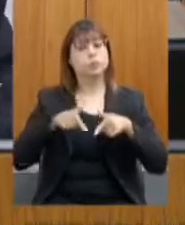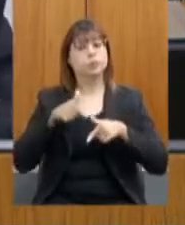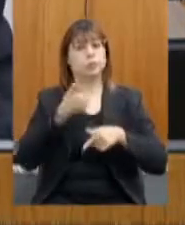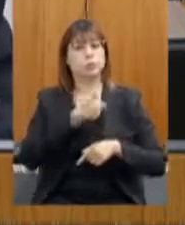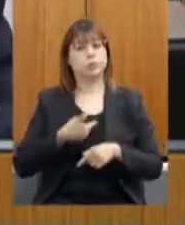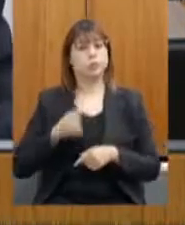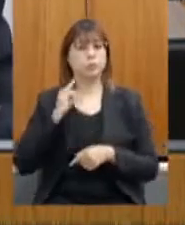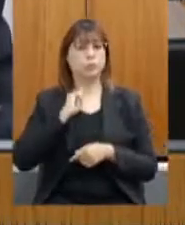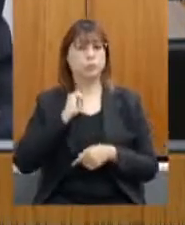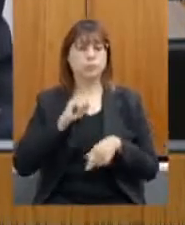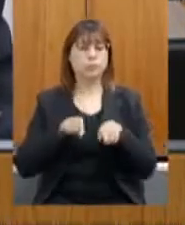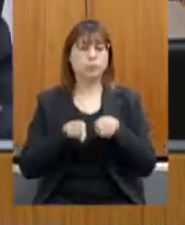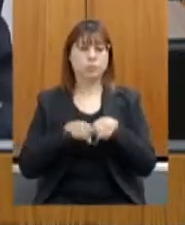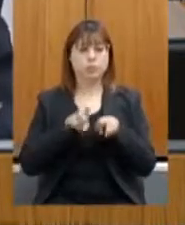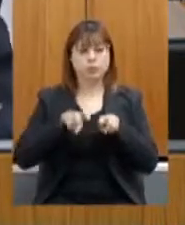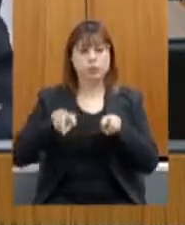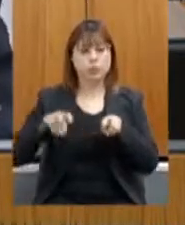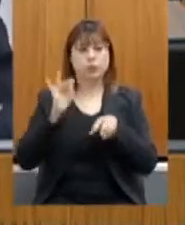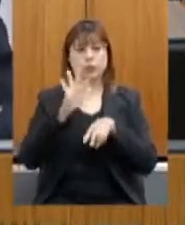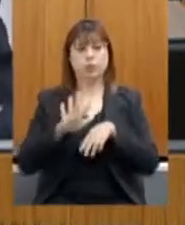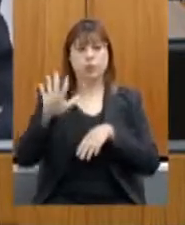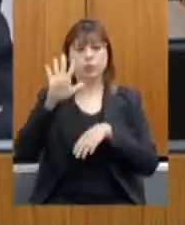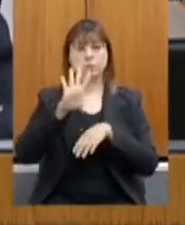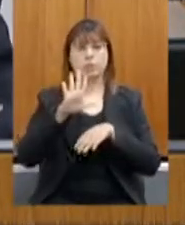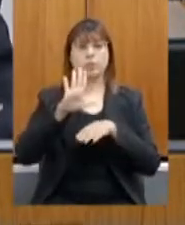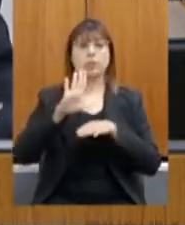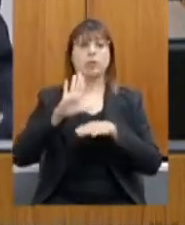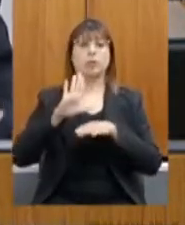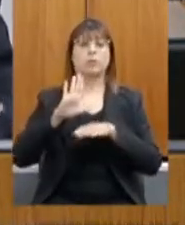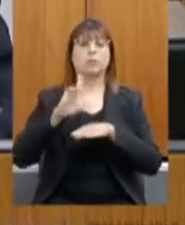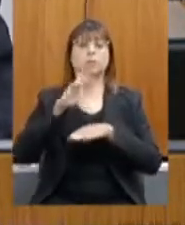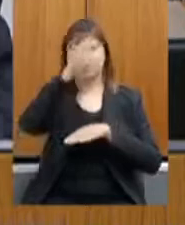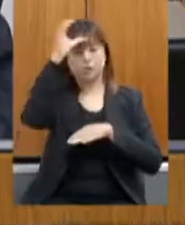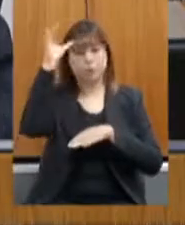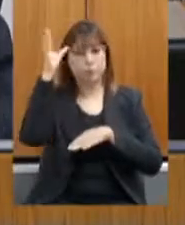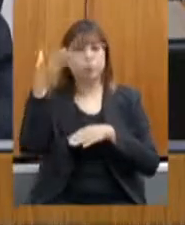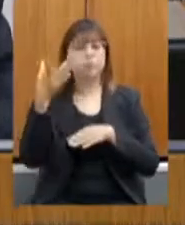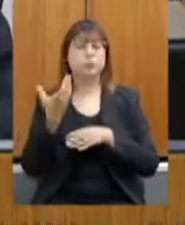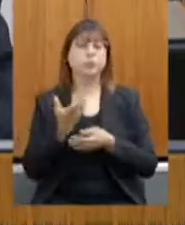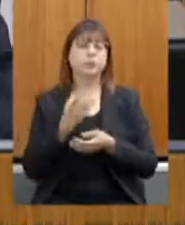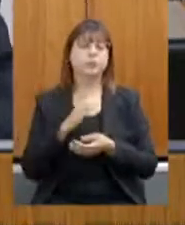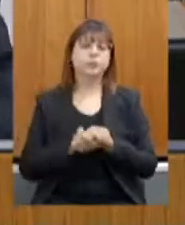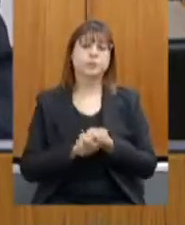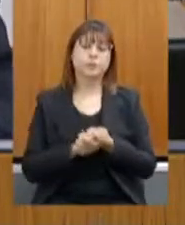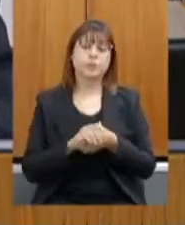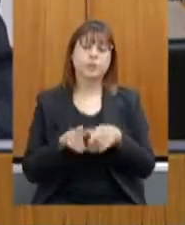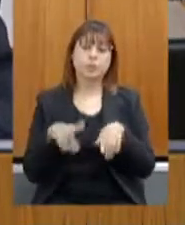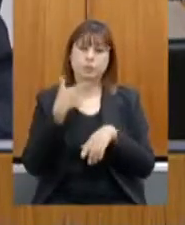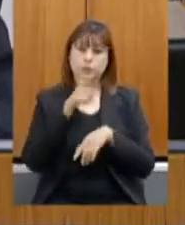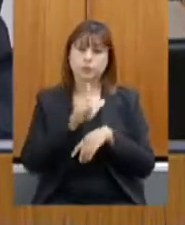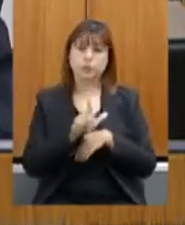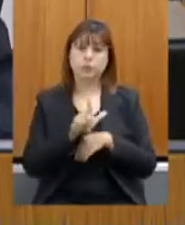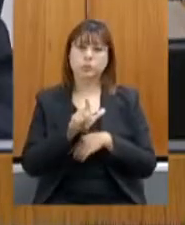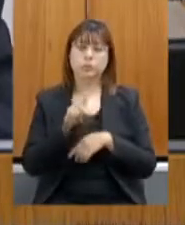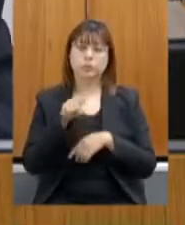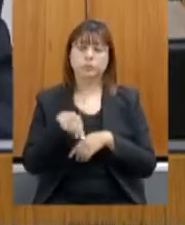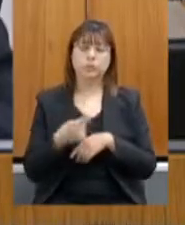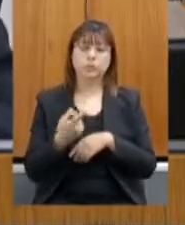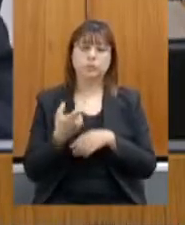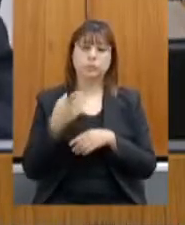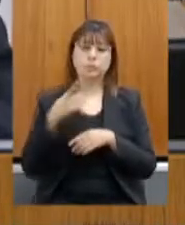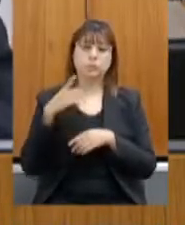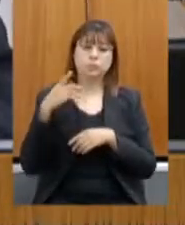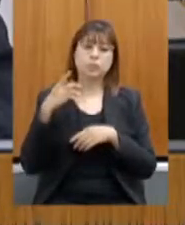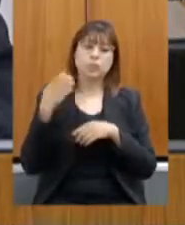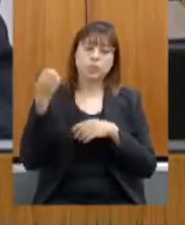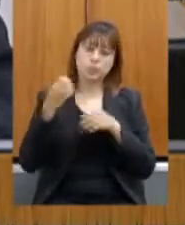e de sua bancada federal na Câmara dos Deputados necessárias para pleitear a inclusão do Estado no programa Luz